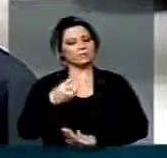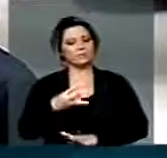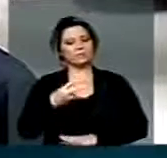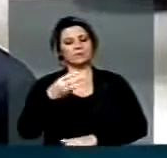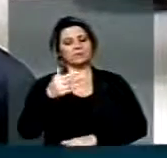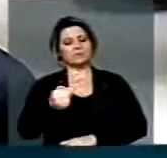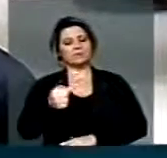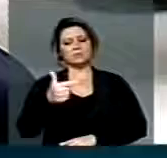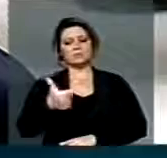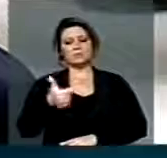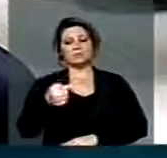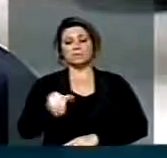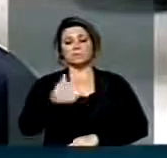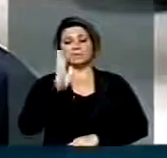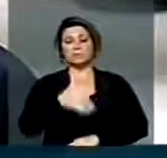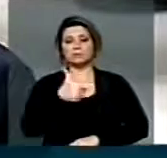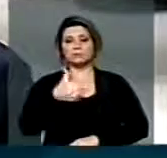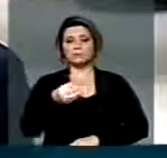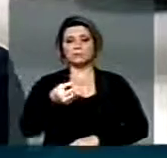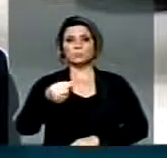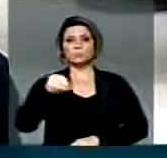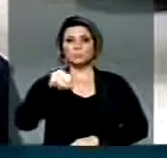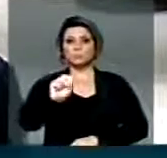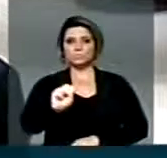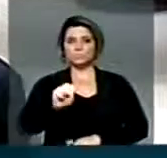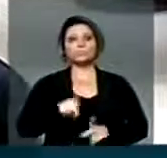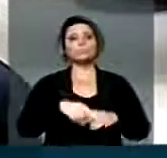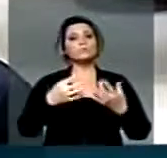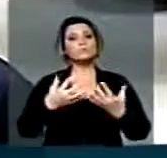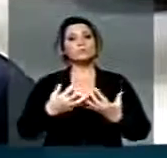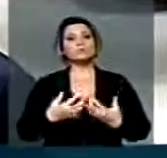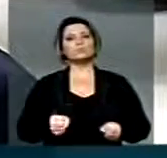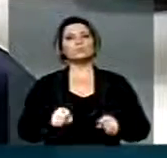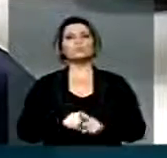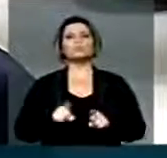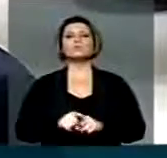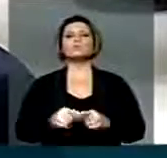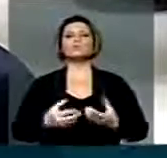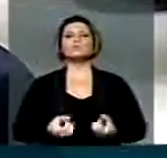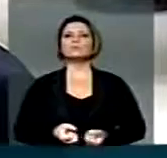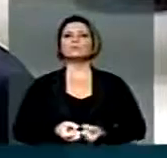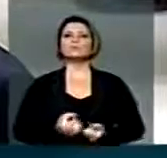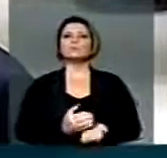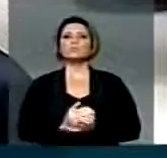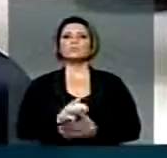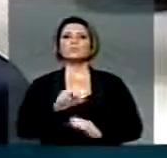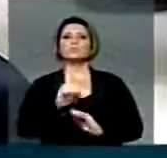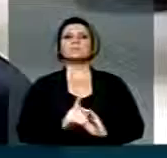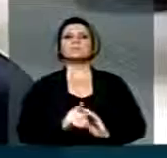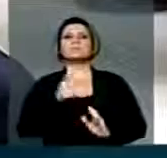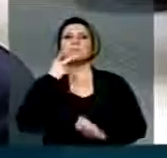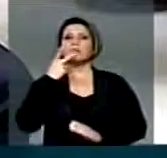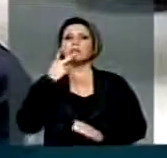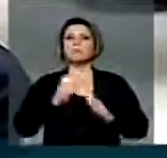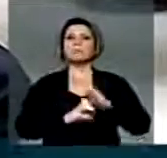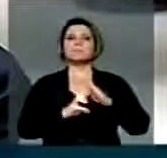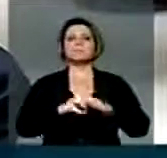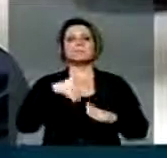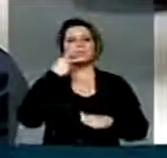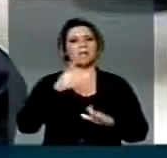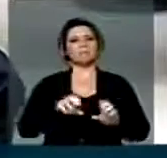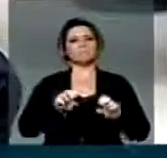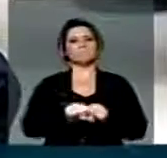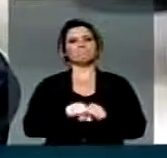.727 de 2008, que permitirá que quando decretada a falência de uma empresa,